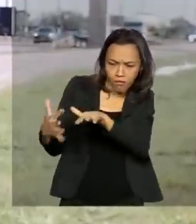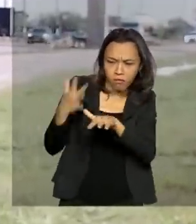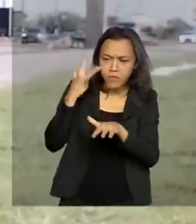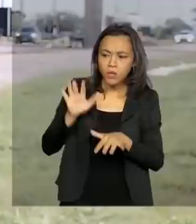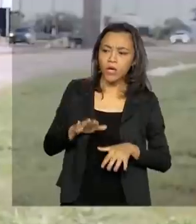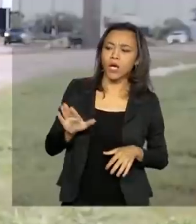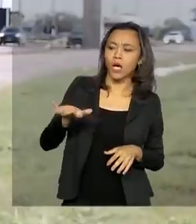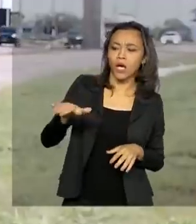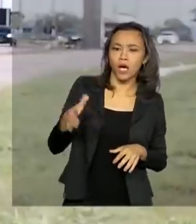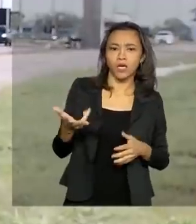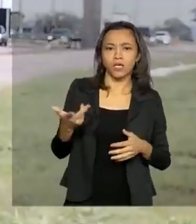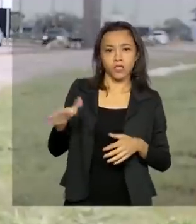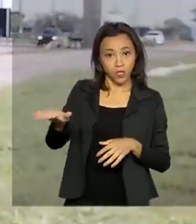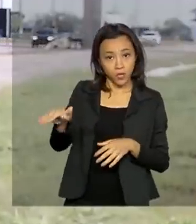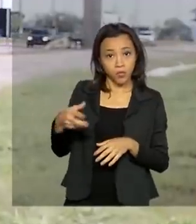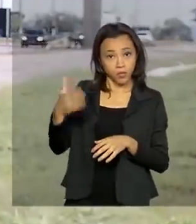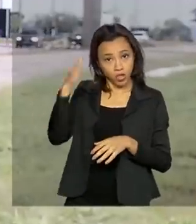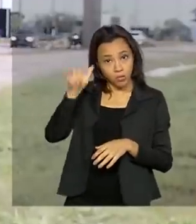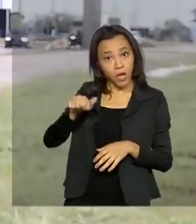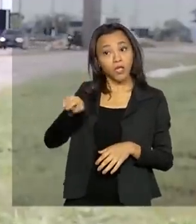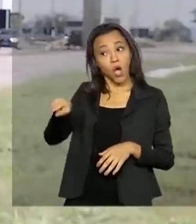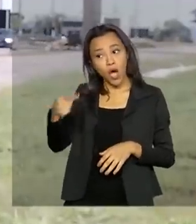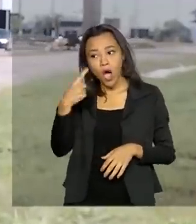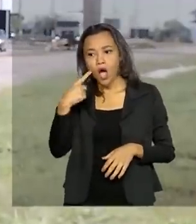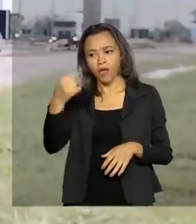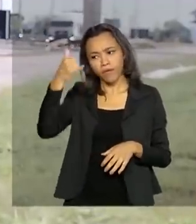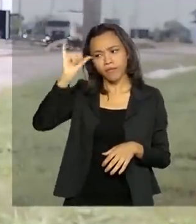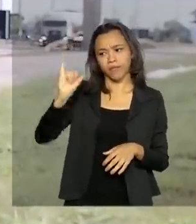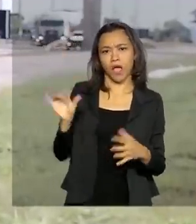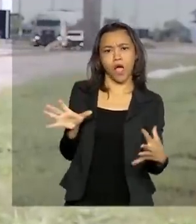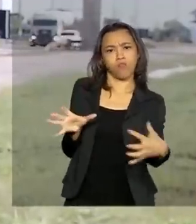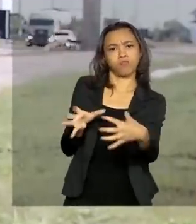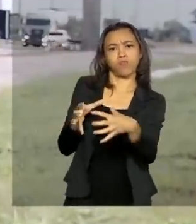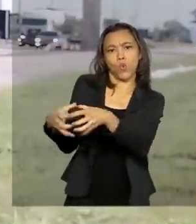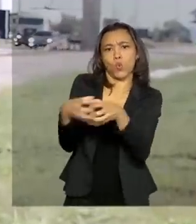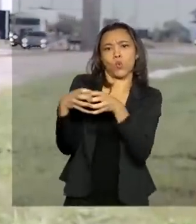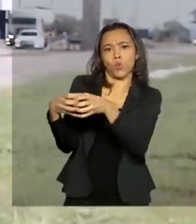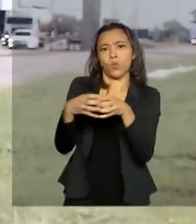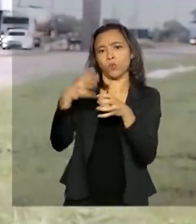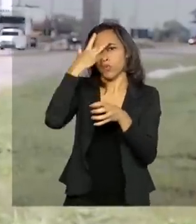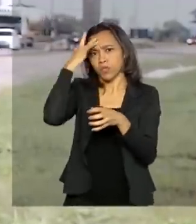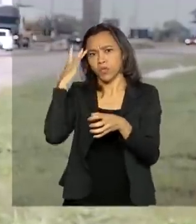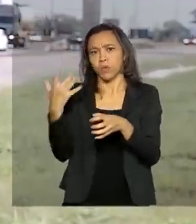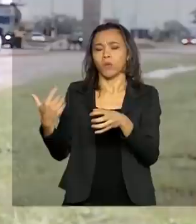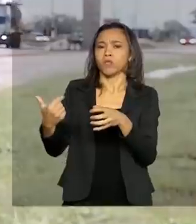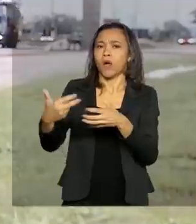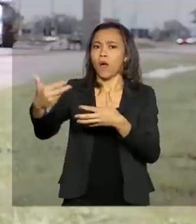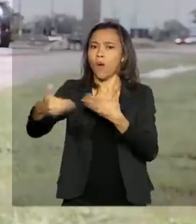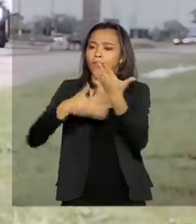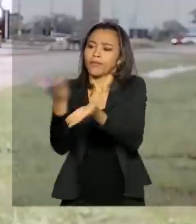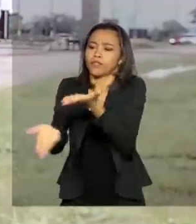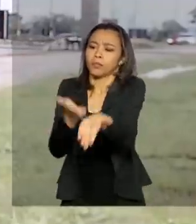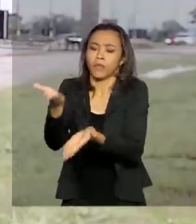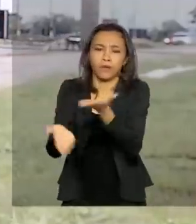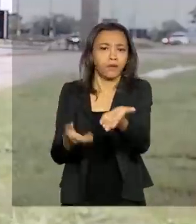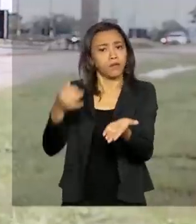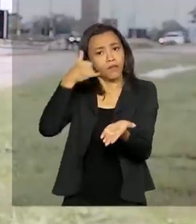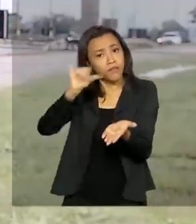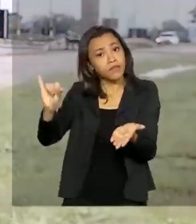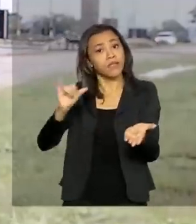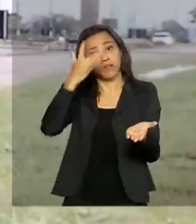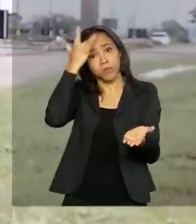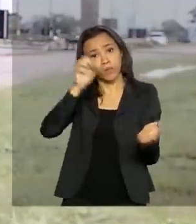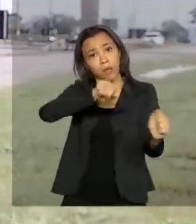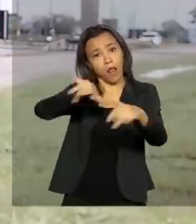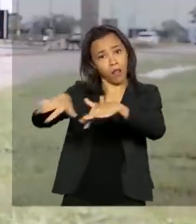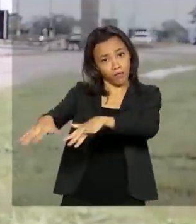buscado uma gestão das propriedades para evitar que esses que façam atendimento interno, para evitar aglomeração de pessoas também, a